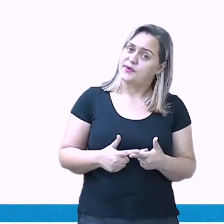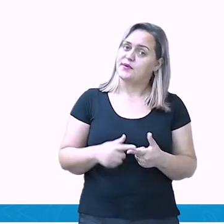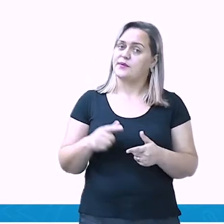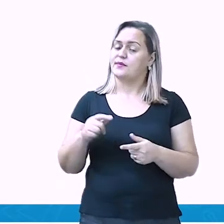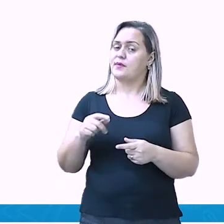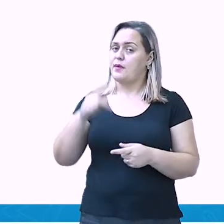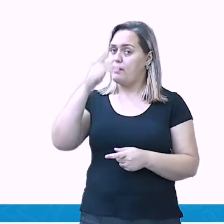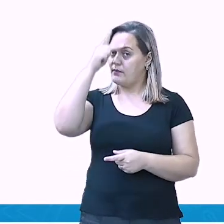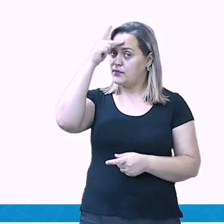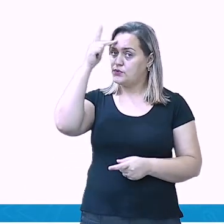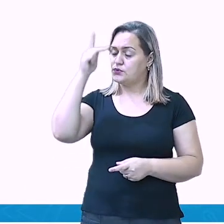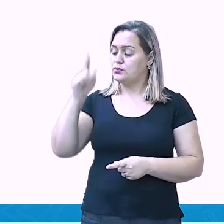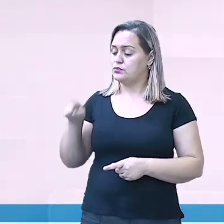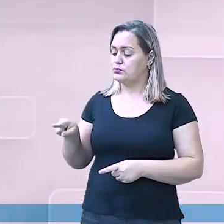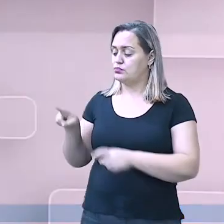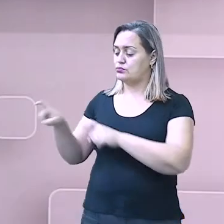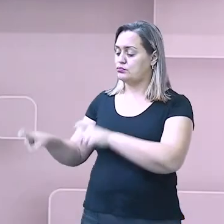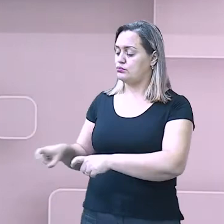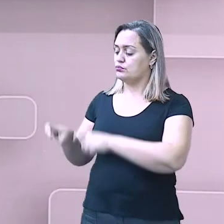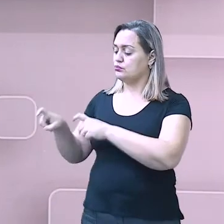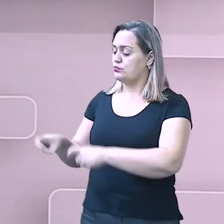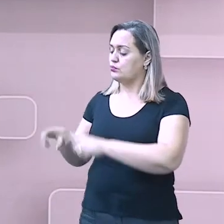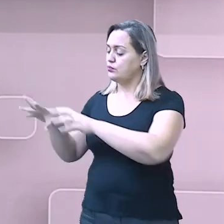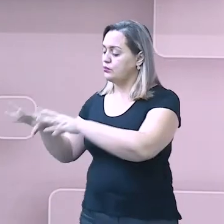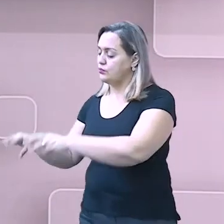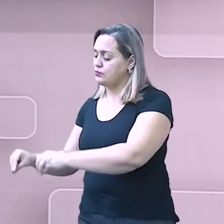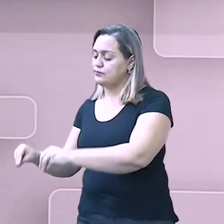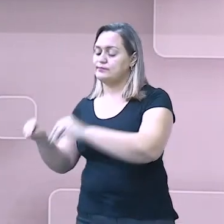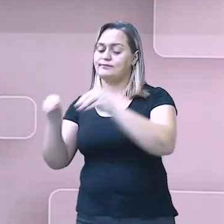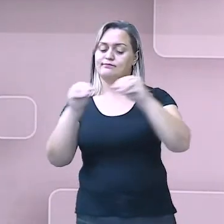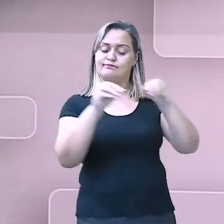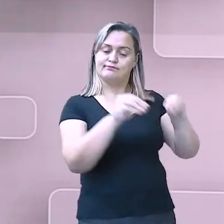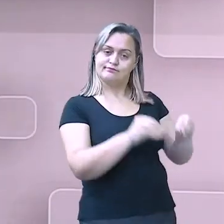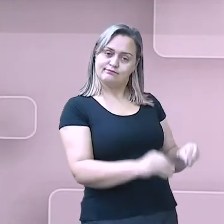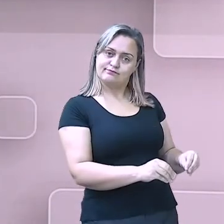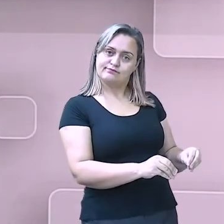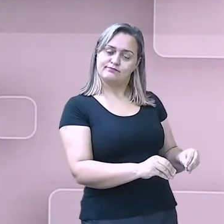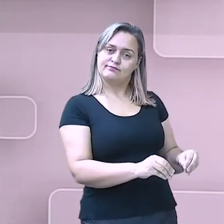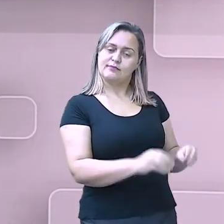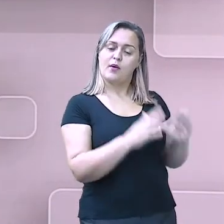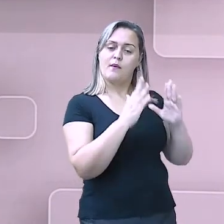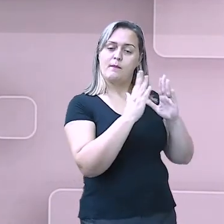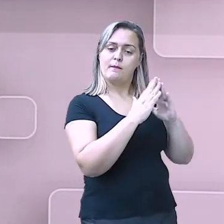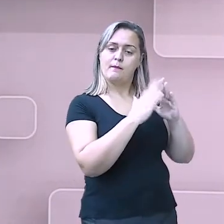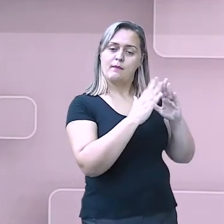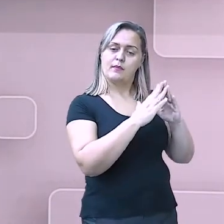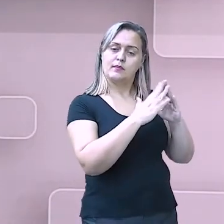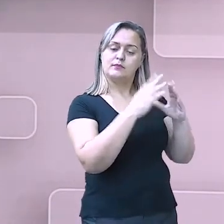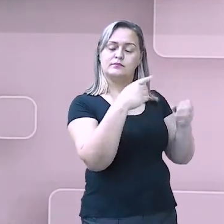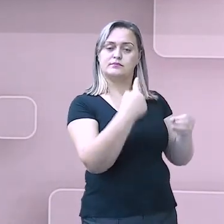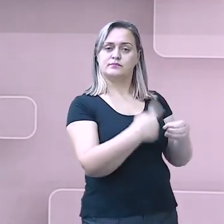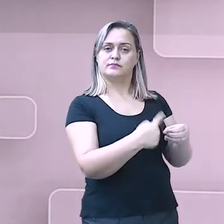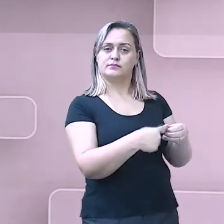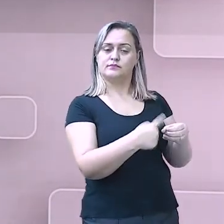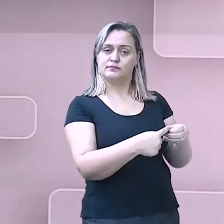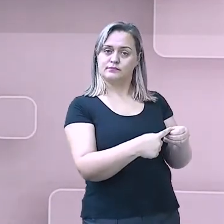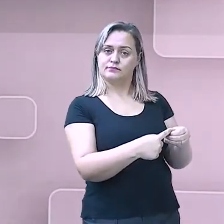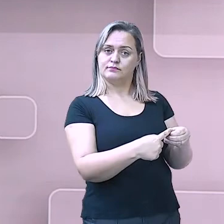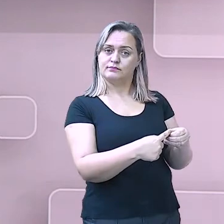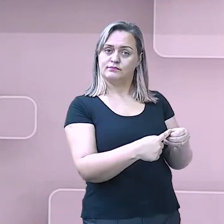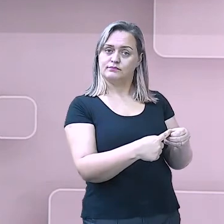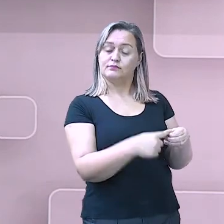porque o povo foi saindo da zona rural, veio morar na zona urbana e a zona urbana